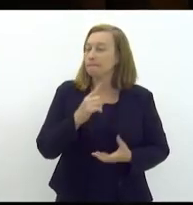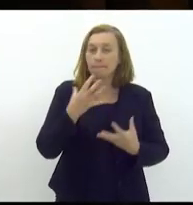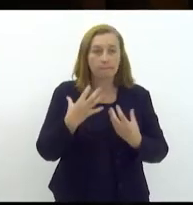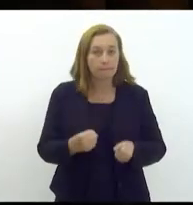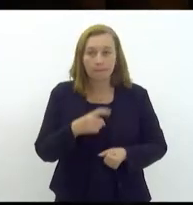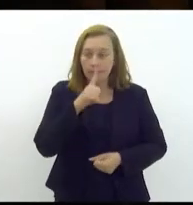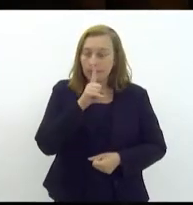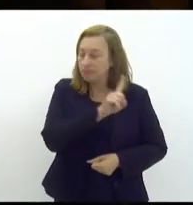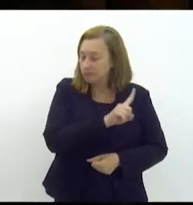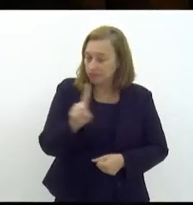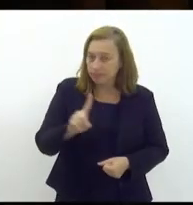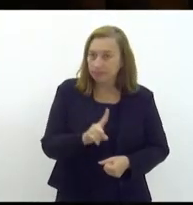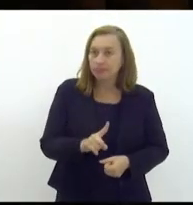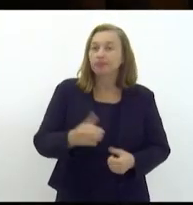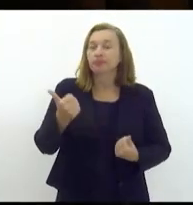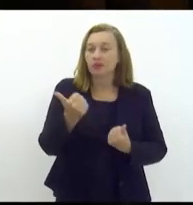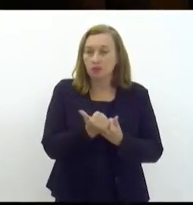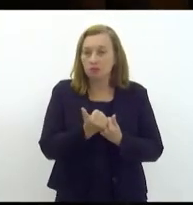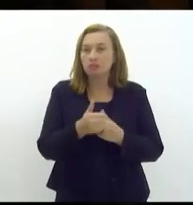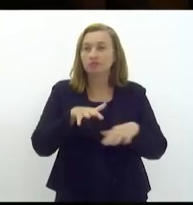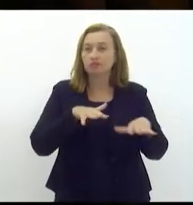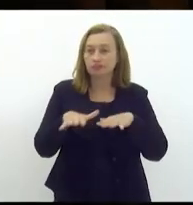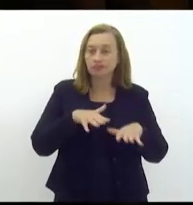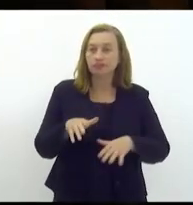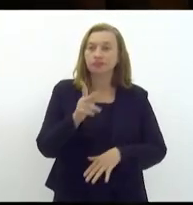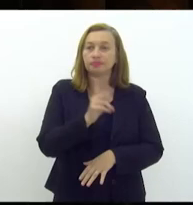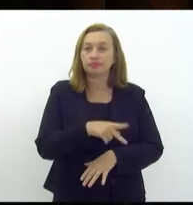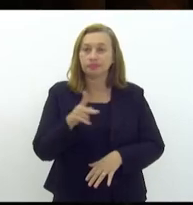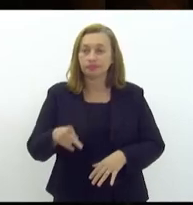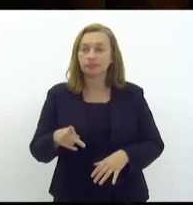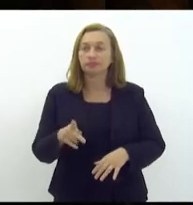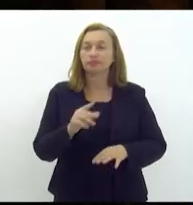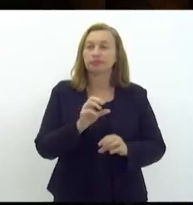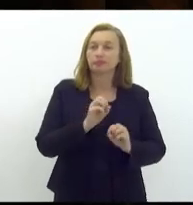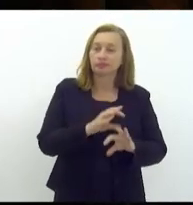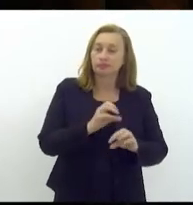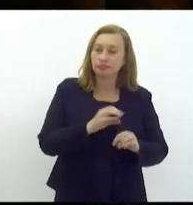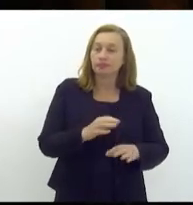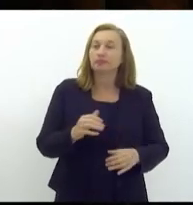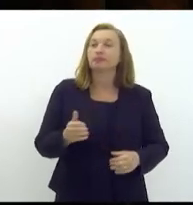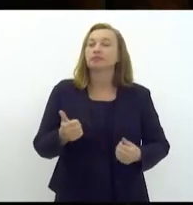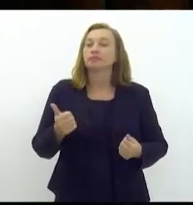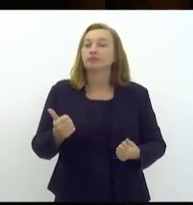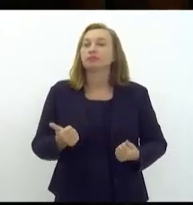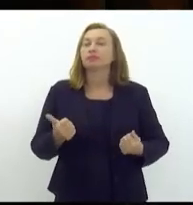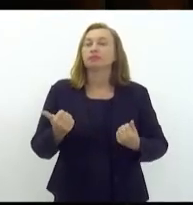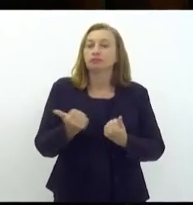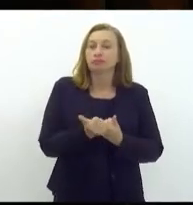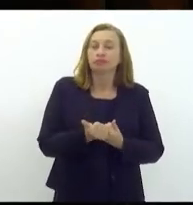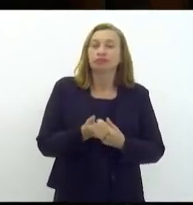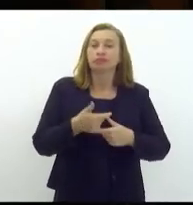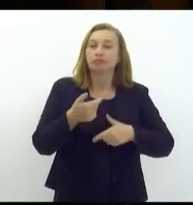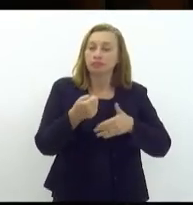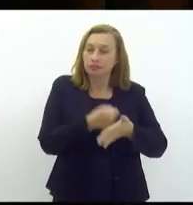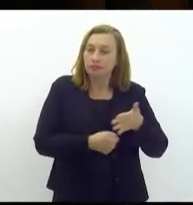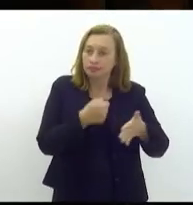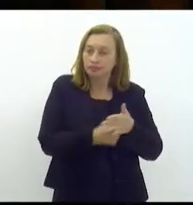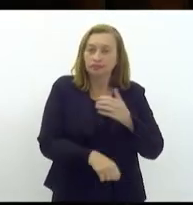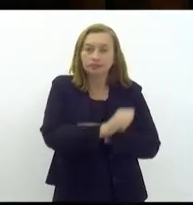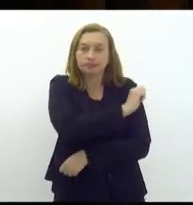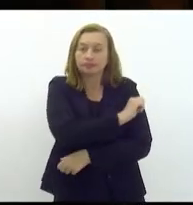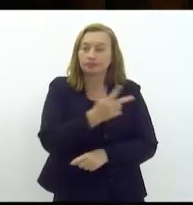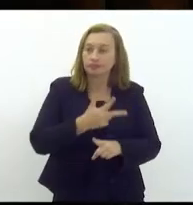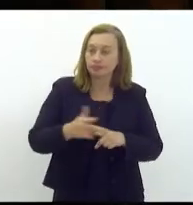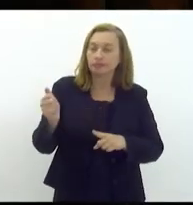calado a gente apoiou a mobilização dos profissionais de educação a gente tem apoiado a luta dos estudantes e a gente tem conseguido